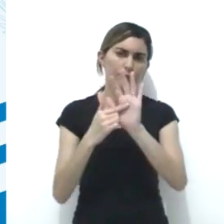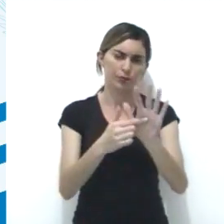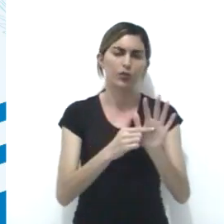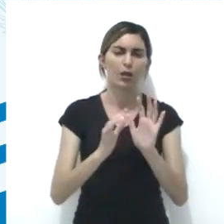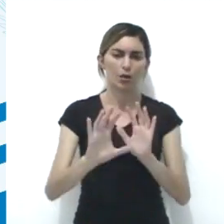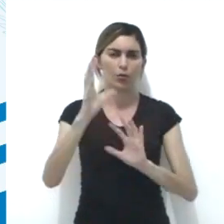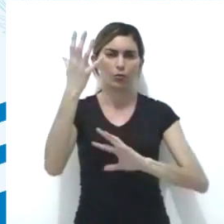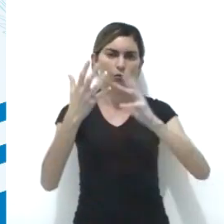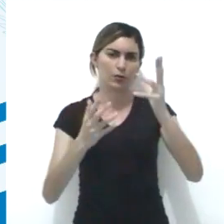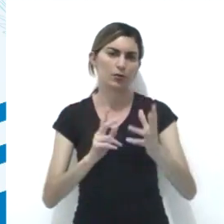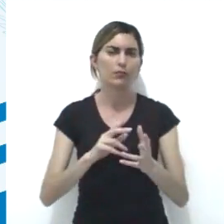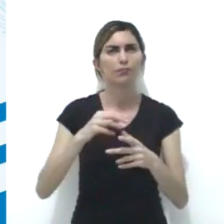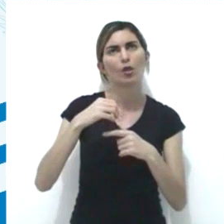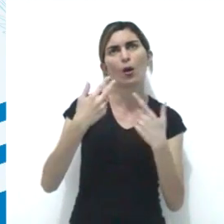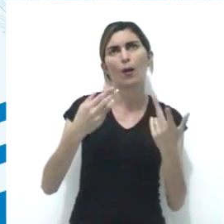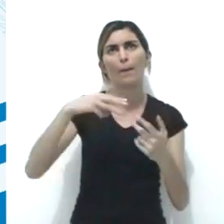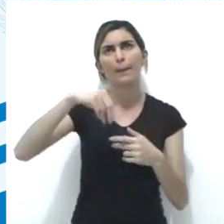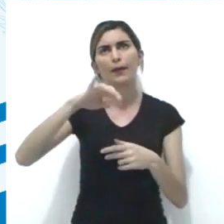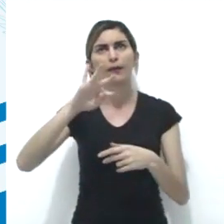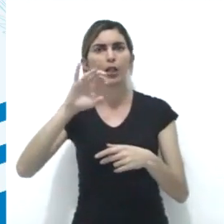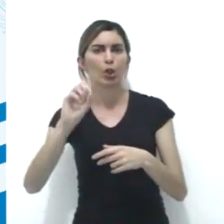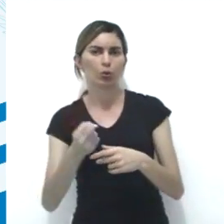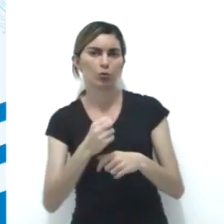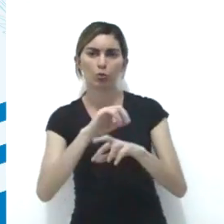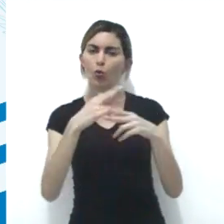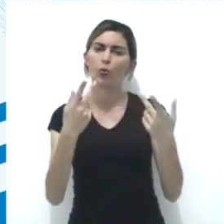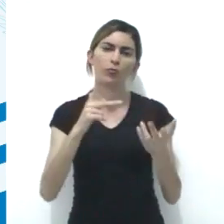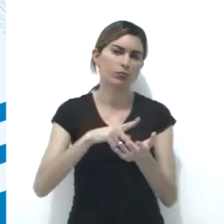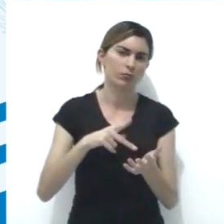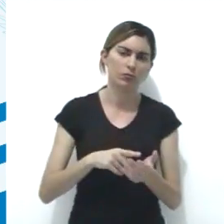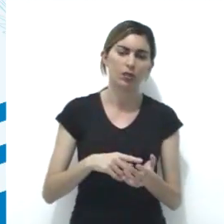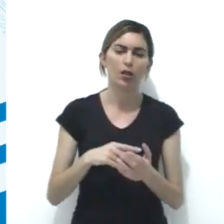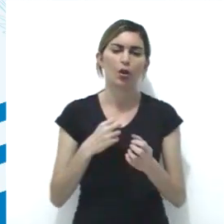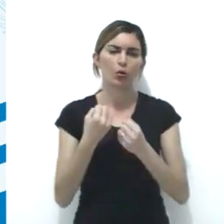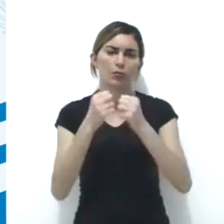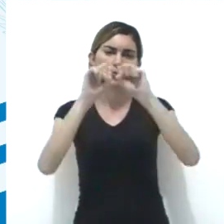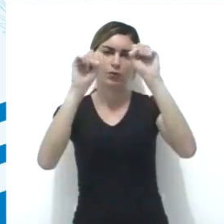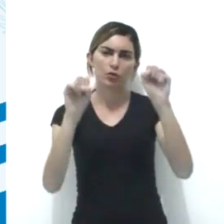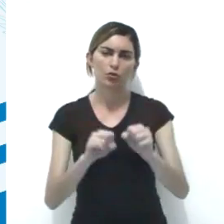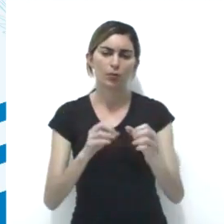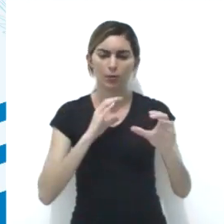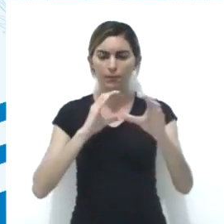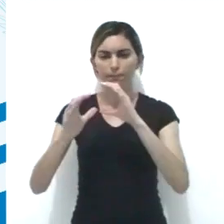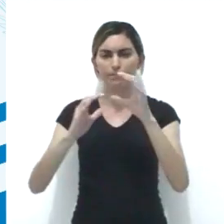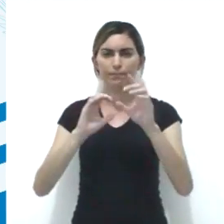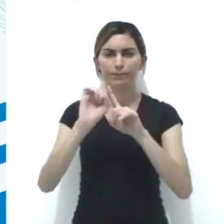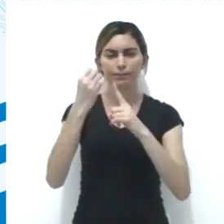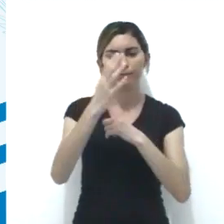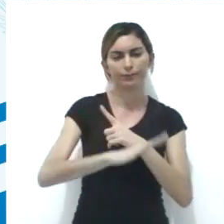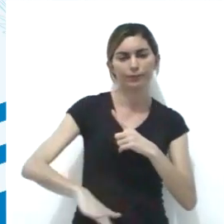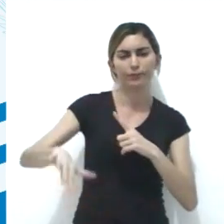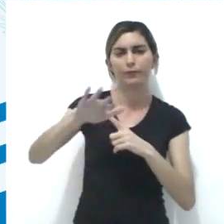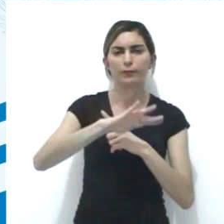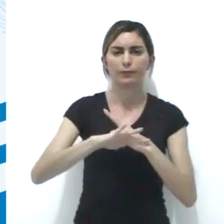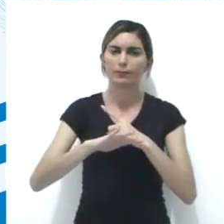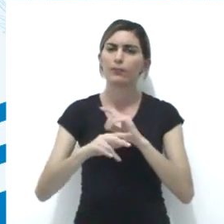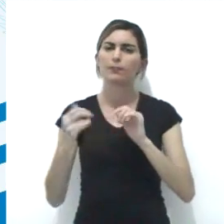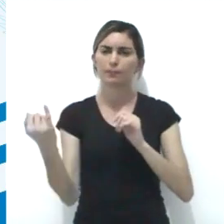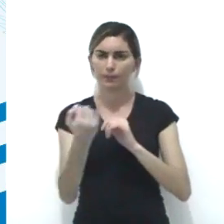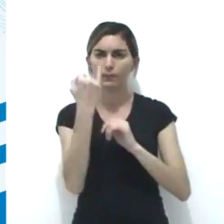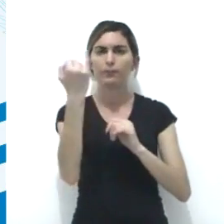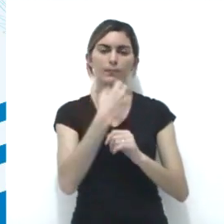evocando acontecimentos reais ou míticos, que funcionam como um sistema de comunicação social